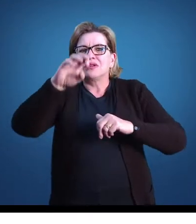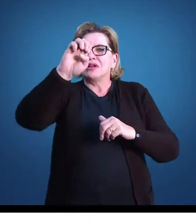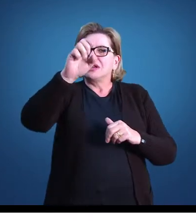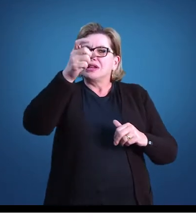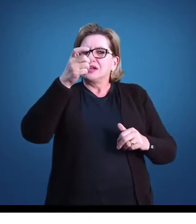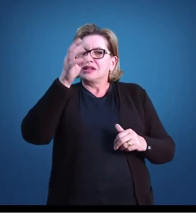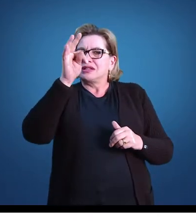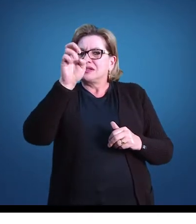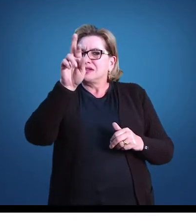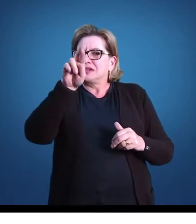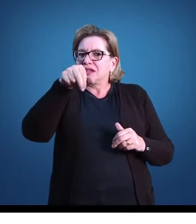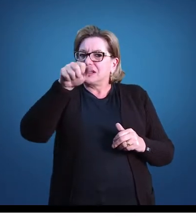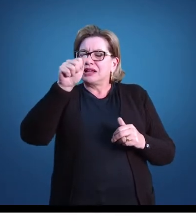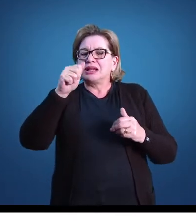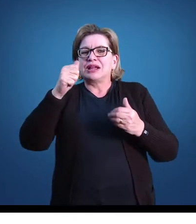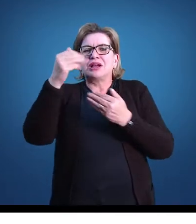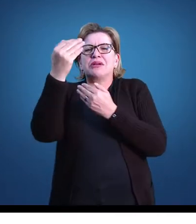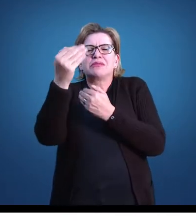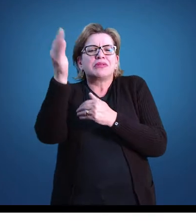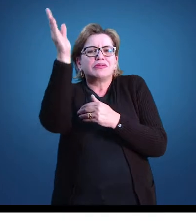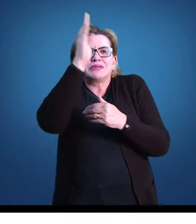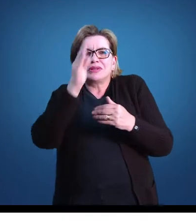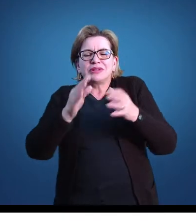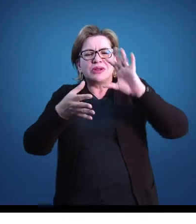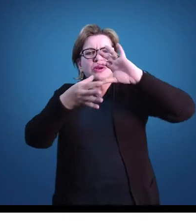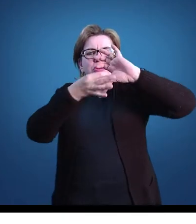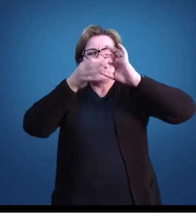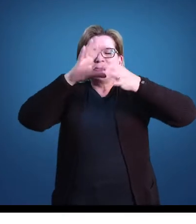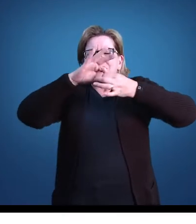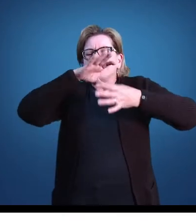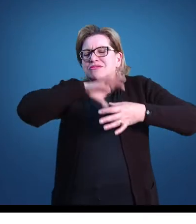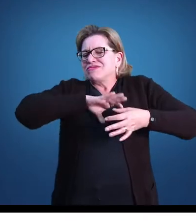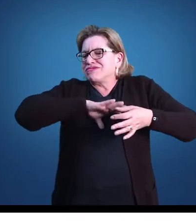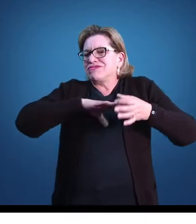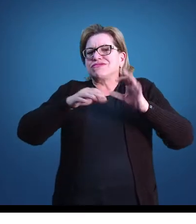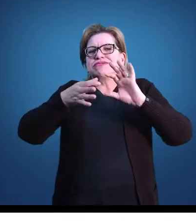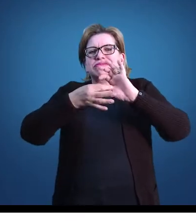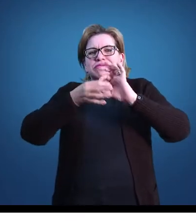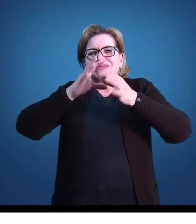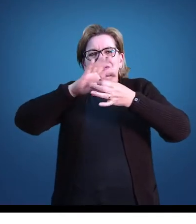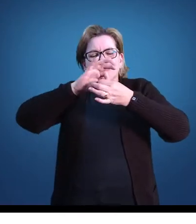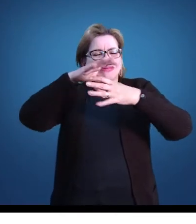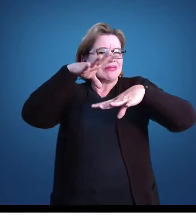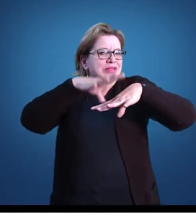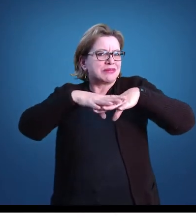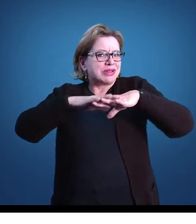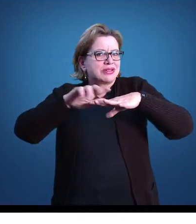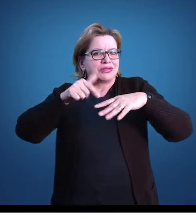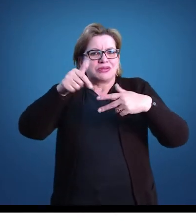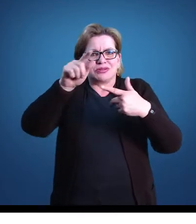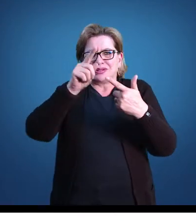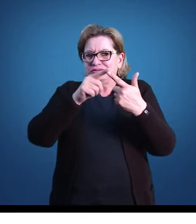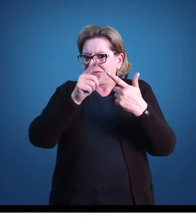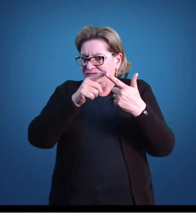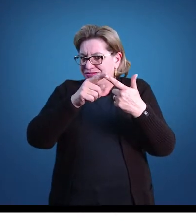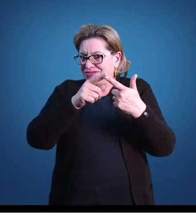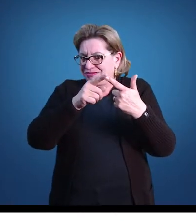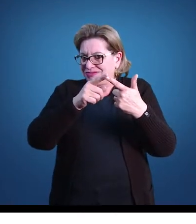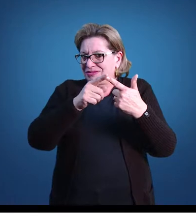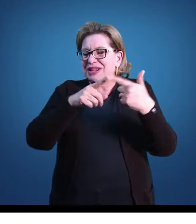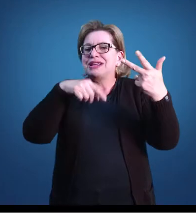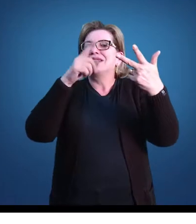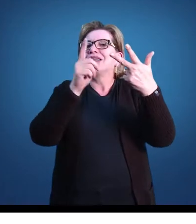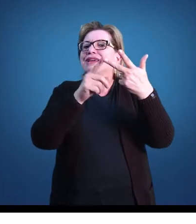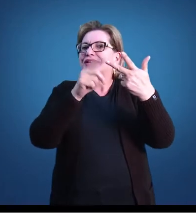através da prova Brasil, das Olimpíadas de Língua Portuguesa, das Olimpíadas de Matemática, entre outras. E a avaliação da aprendizagem,